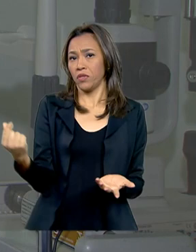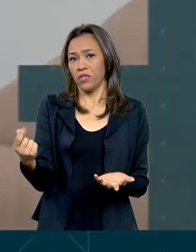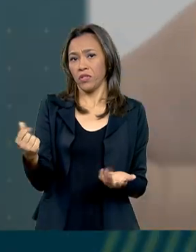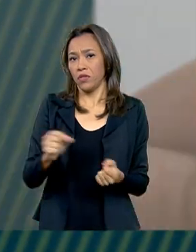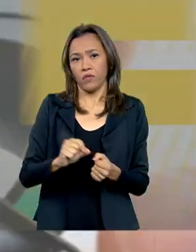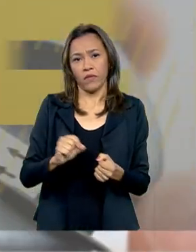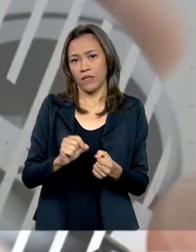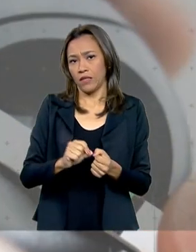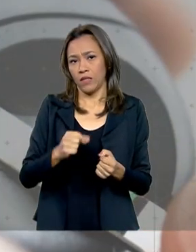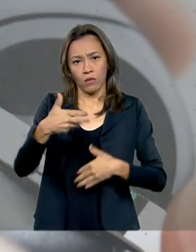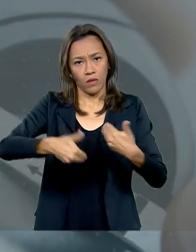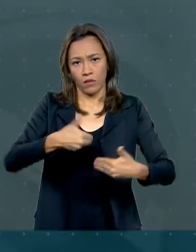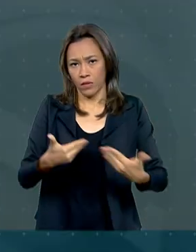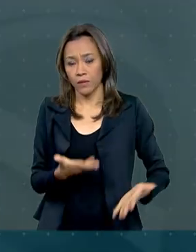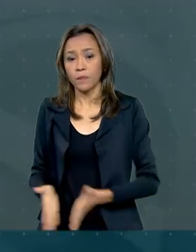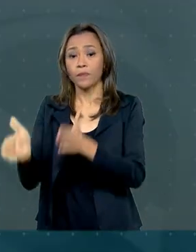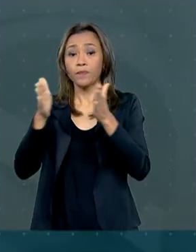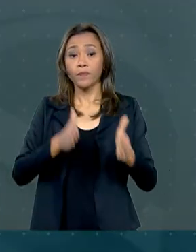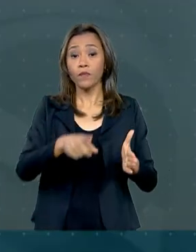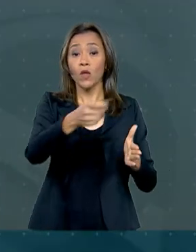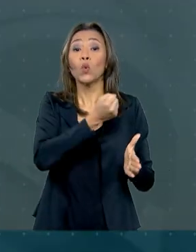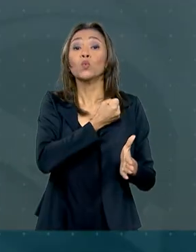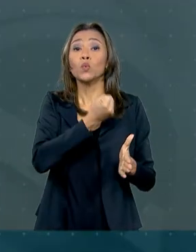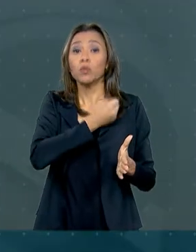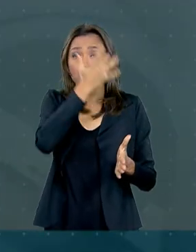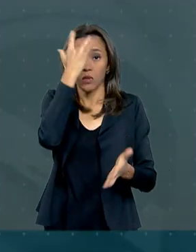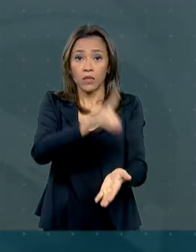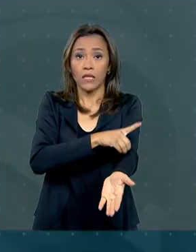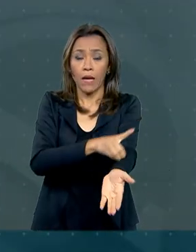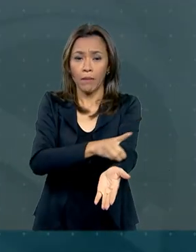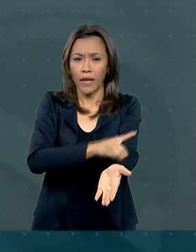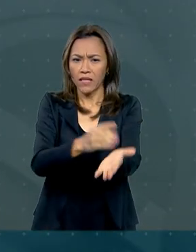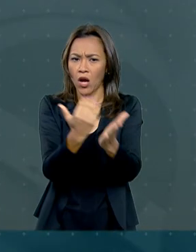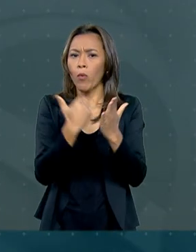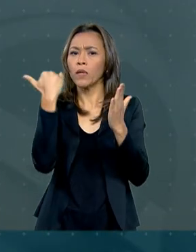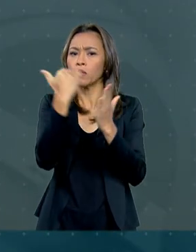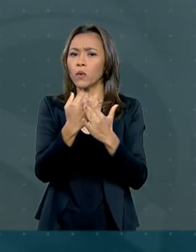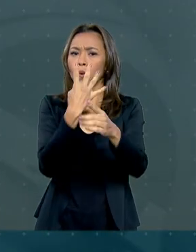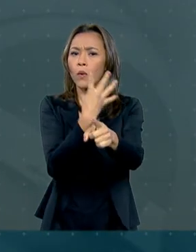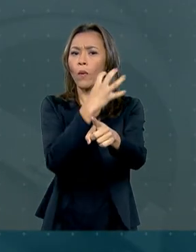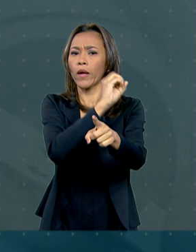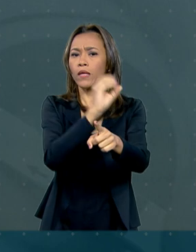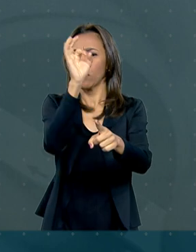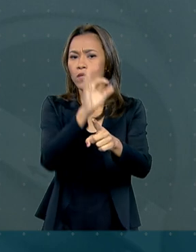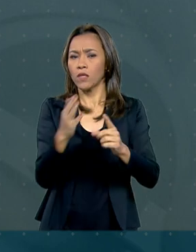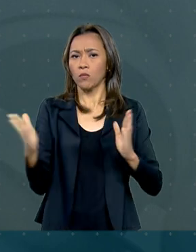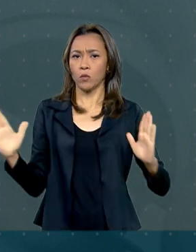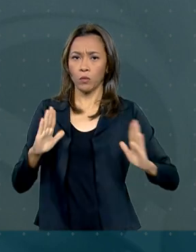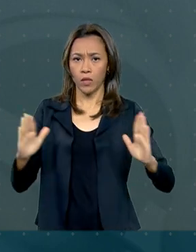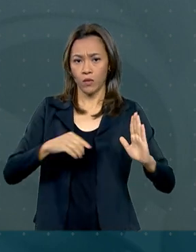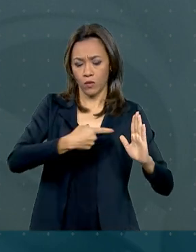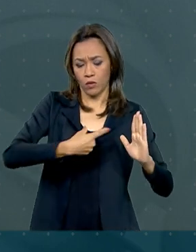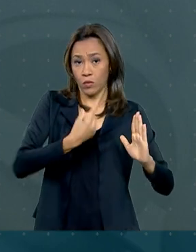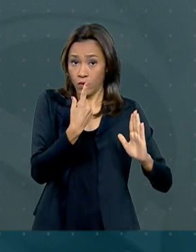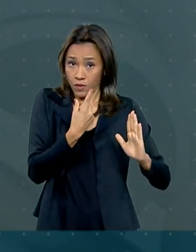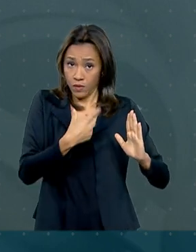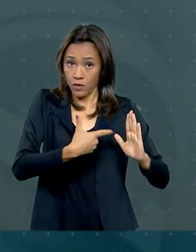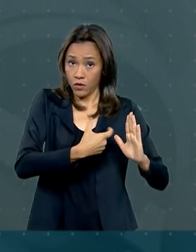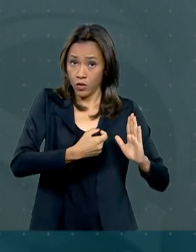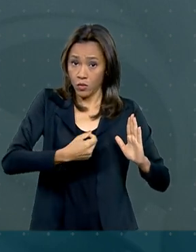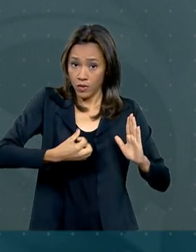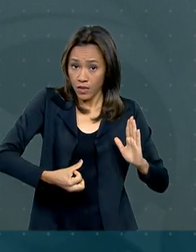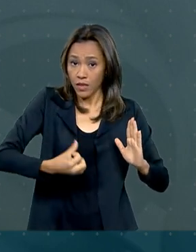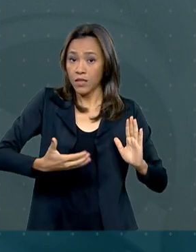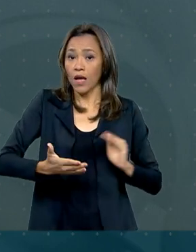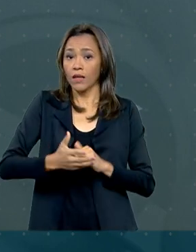fazer. O número de brasileiros com diabetes cresceu 40% entre 2006 e 2018, segundo o Ministério